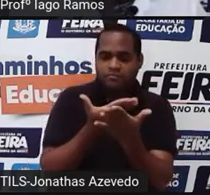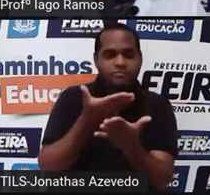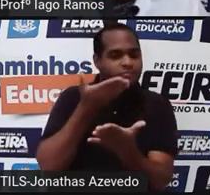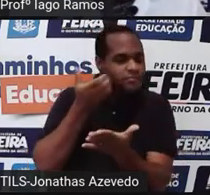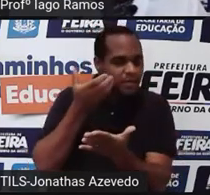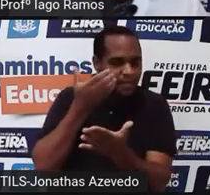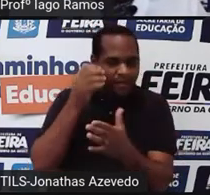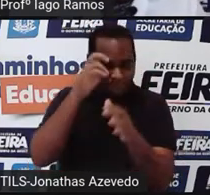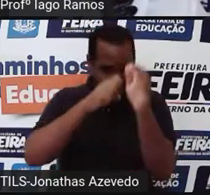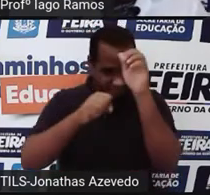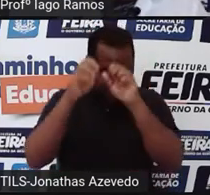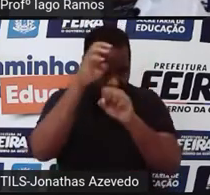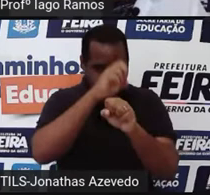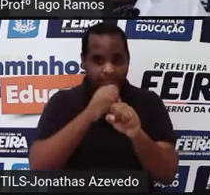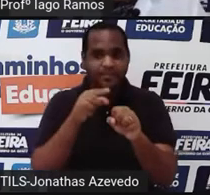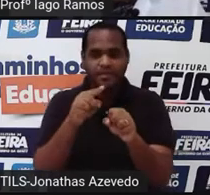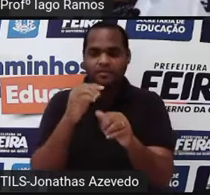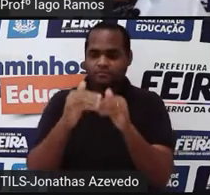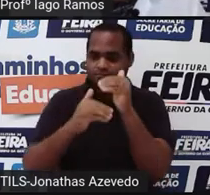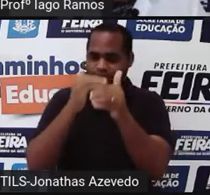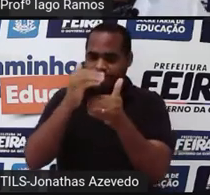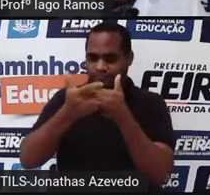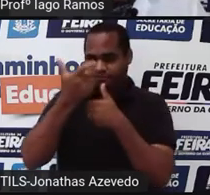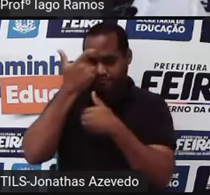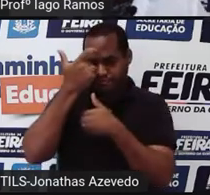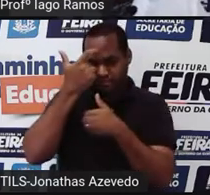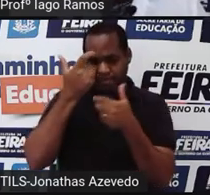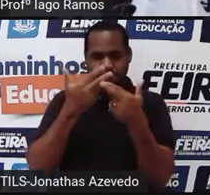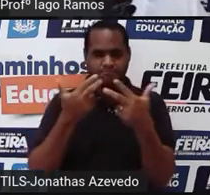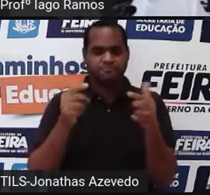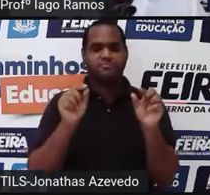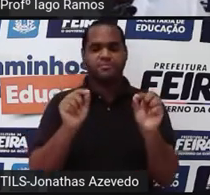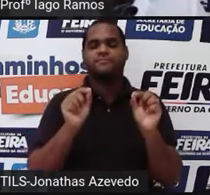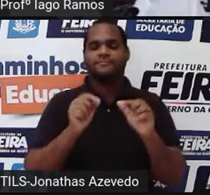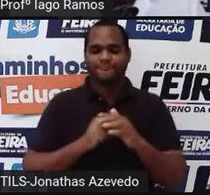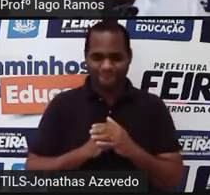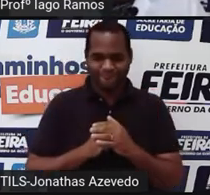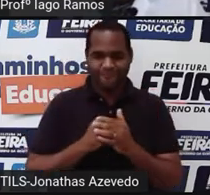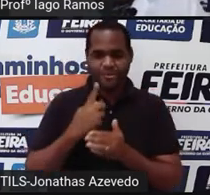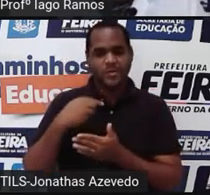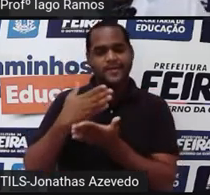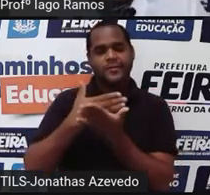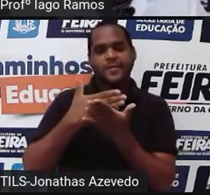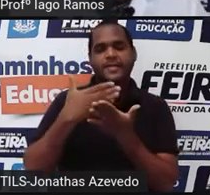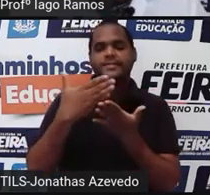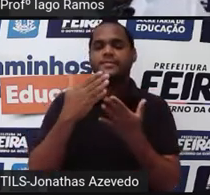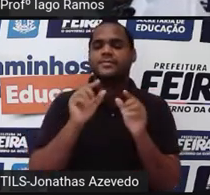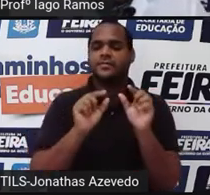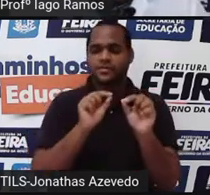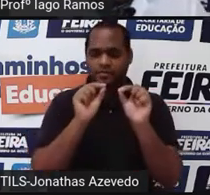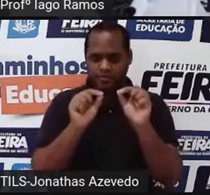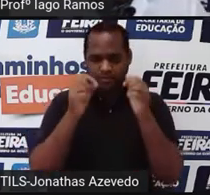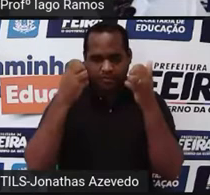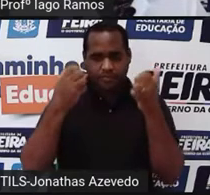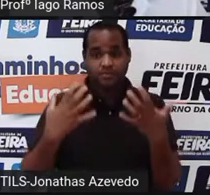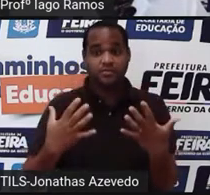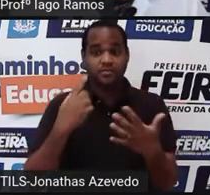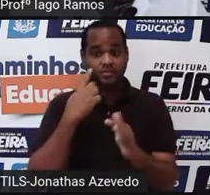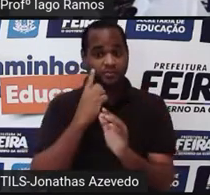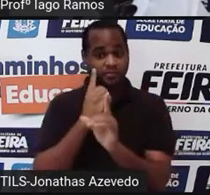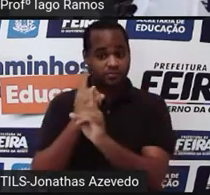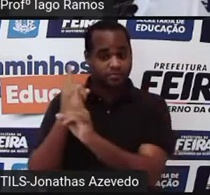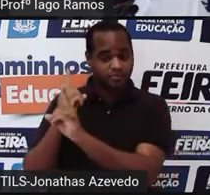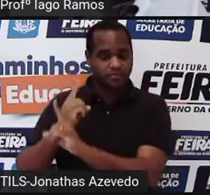construir aqui, ó, o seguinte raciocínio, tá bom? A gente começa pensando em encontrar o número